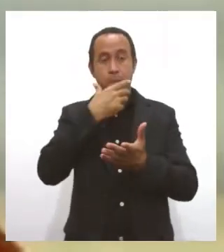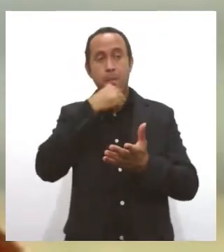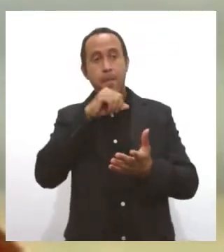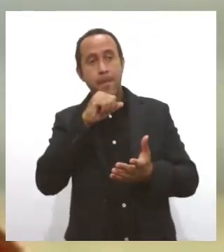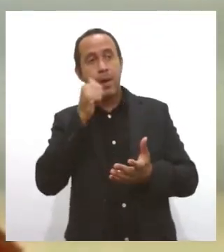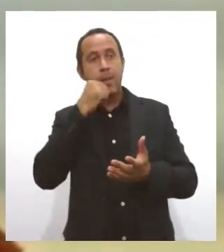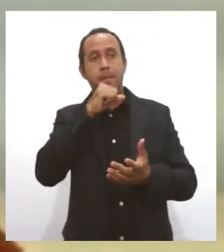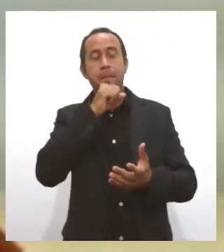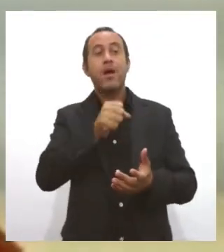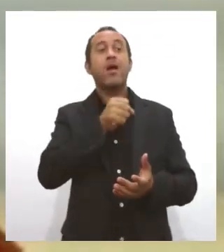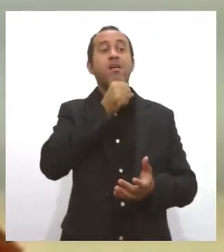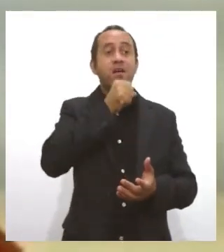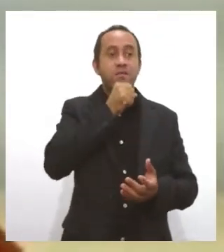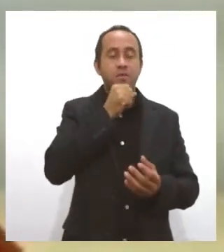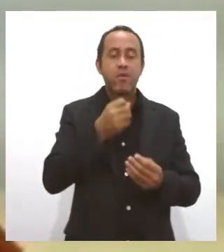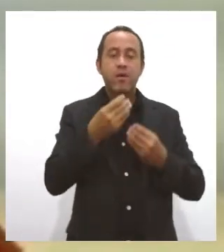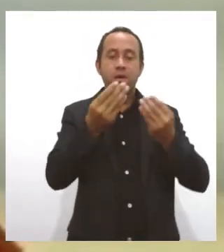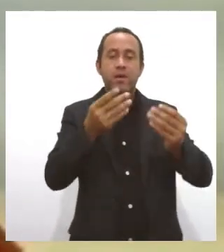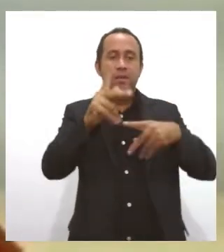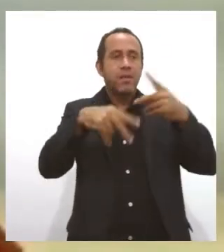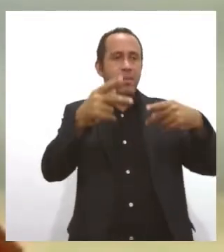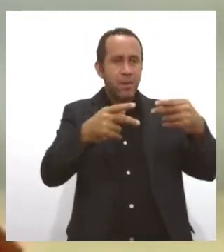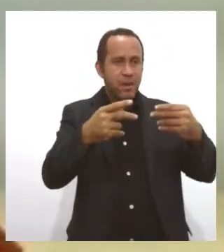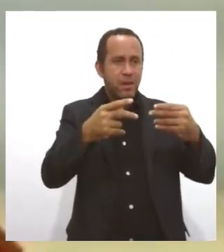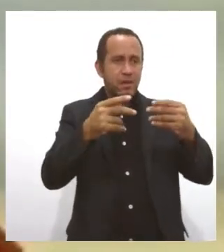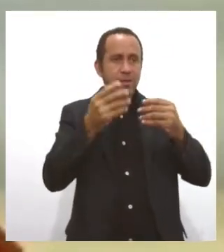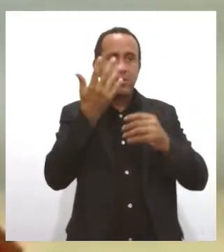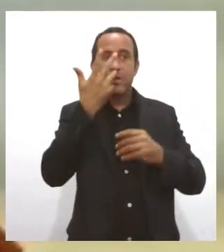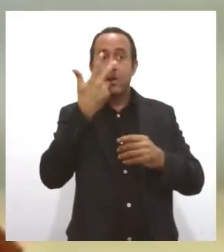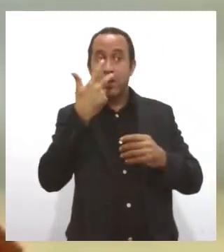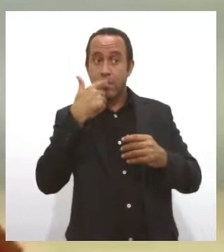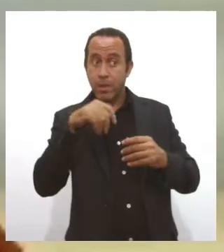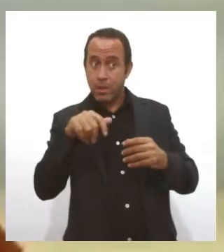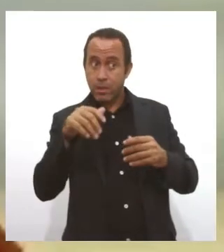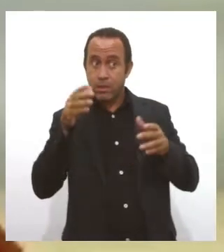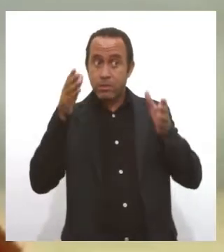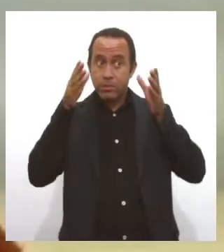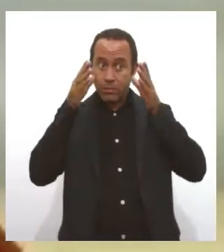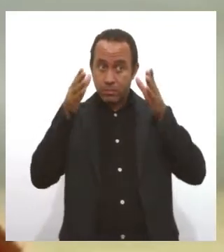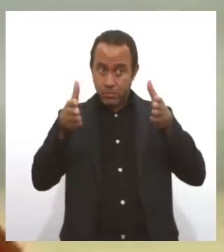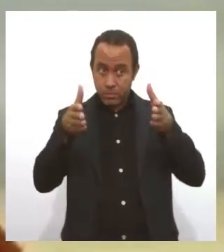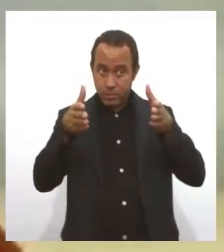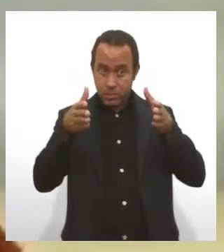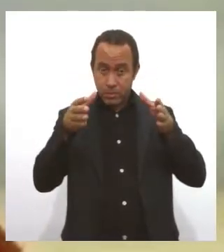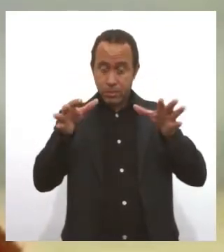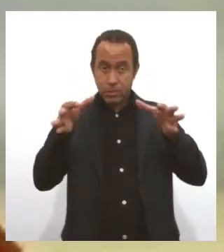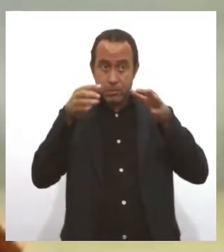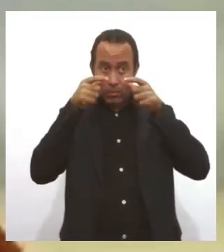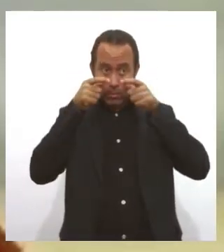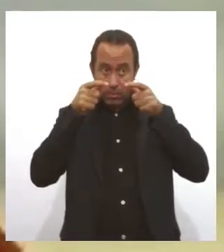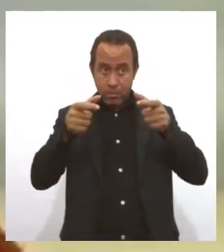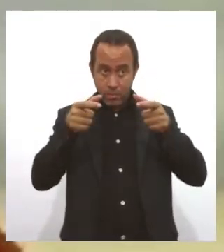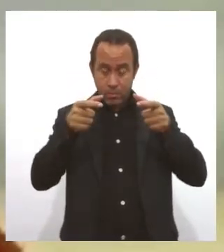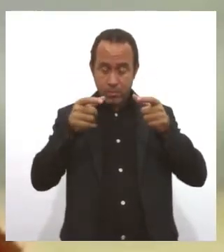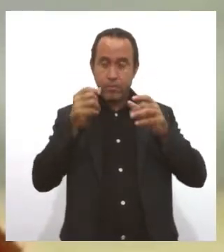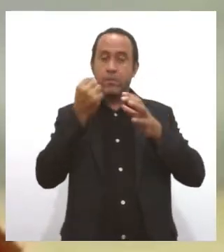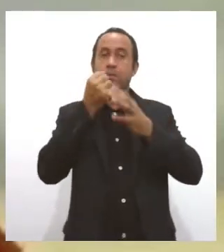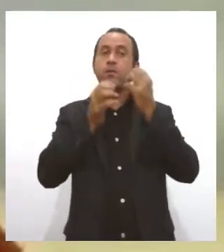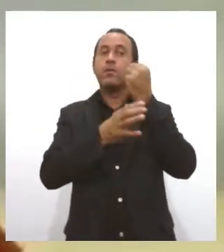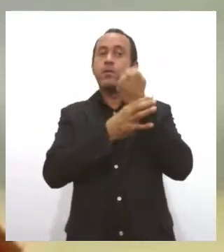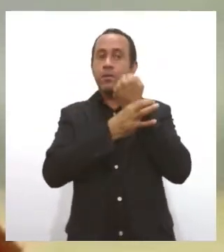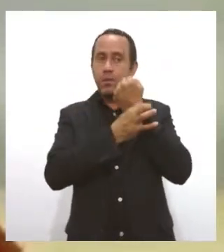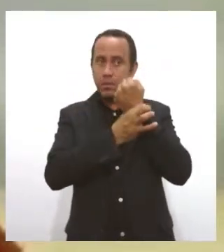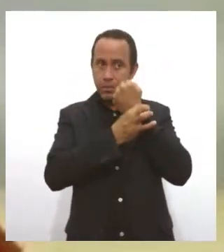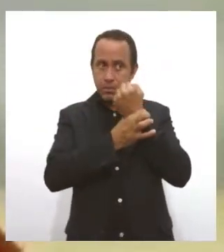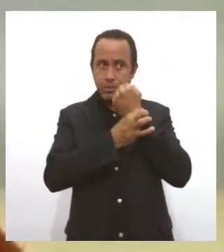que querem presentear suas crianças para se atentar a comprar brinquedo que tenha segurança. Ou seja,